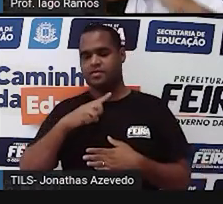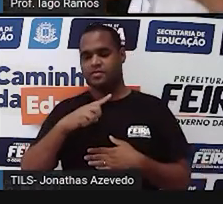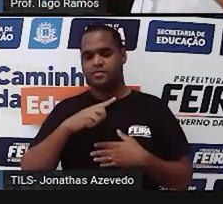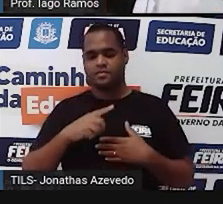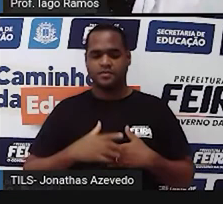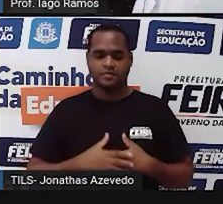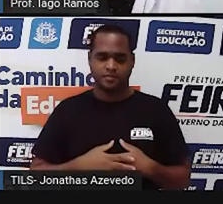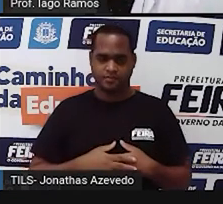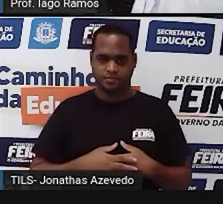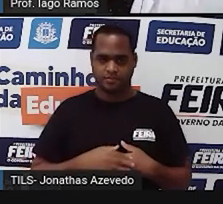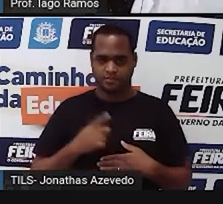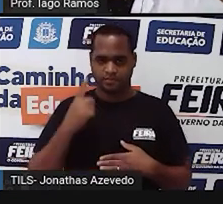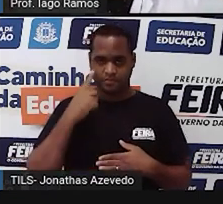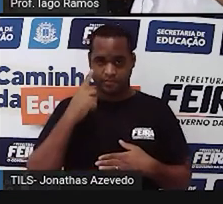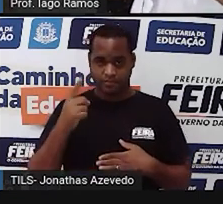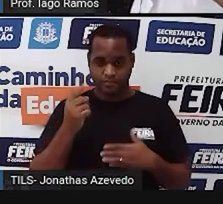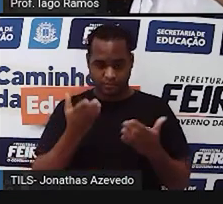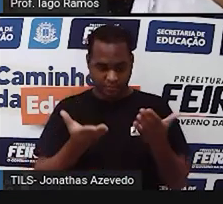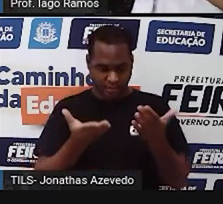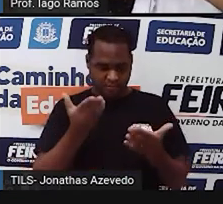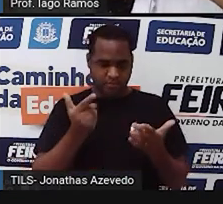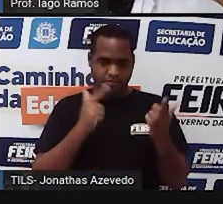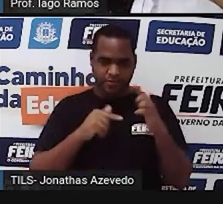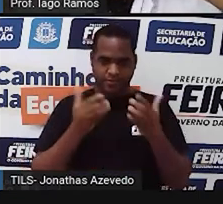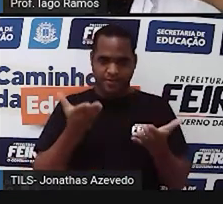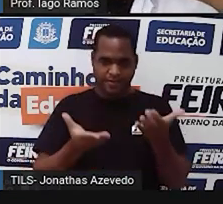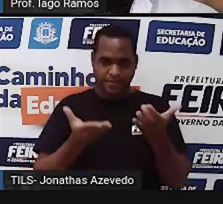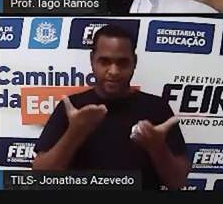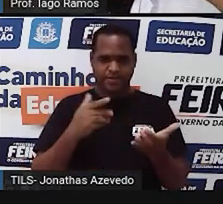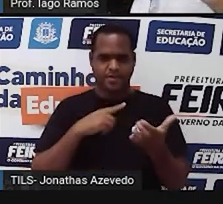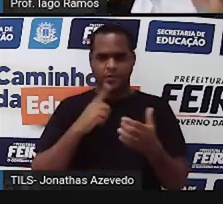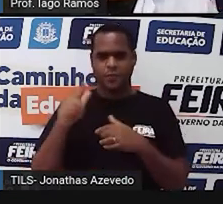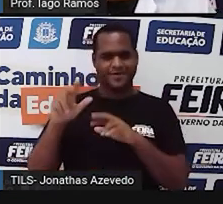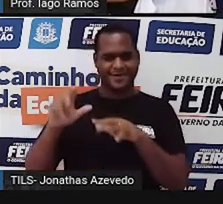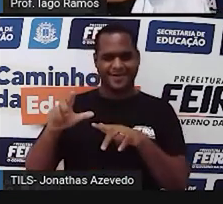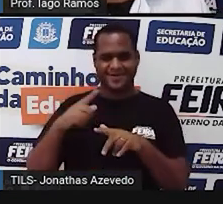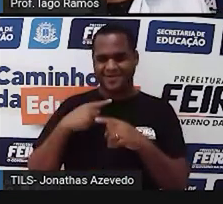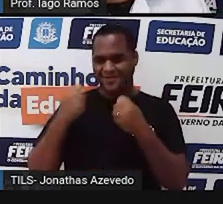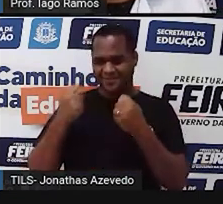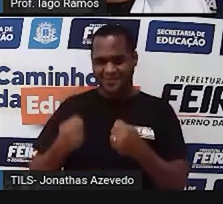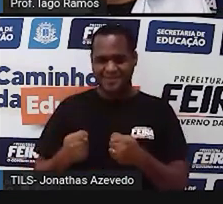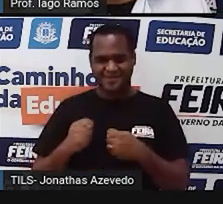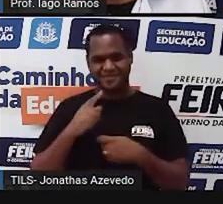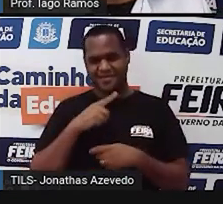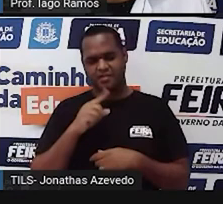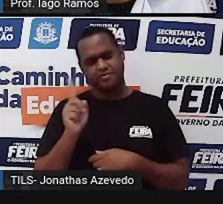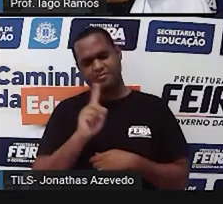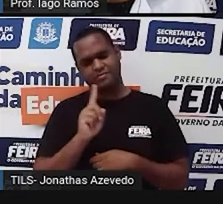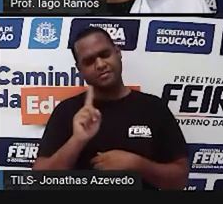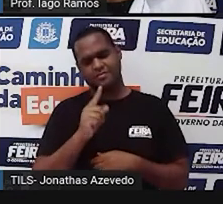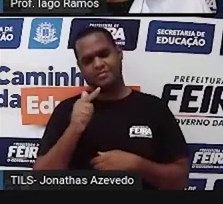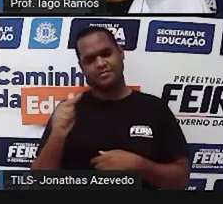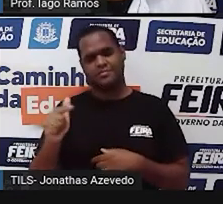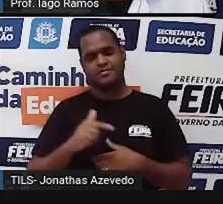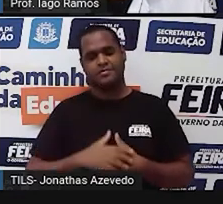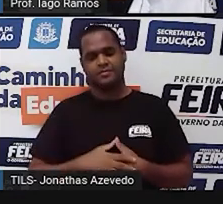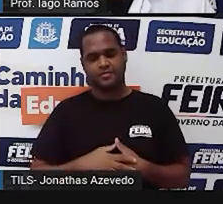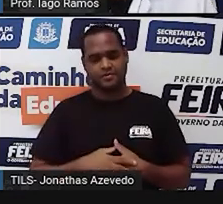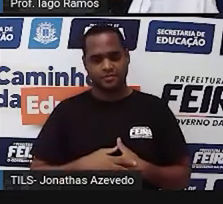porque os pratos estão equilibrados, não tem lado mais pesado do que o outro, certo?